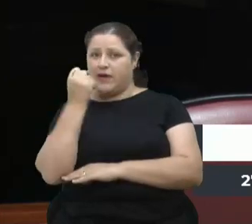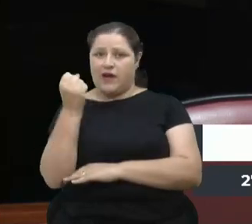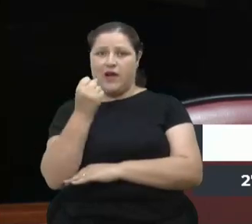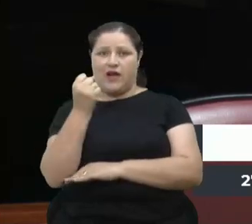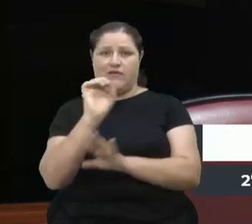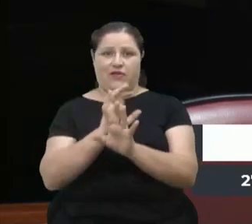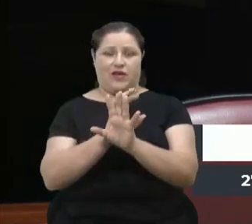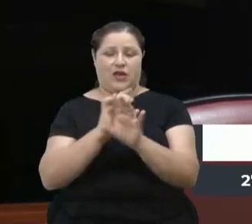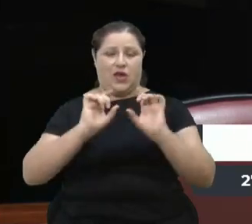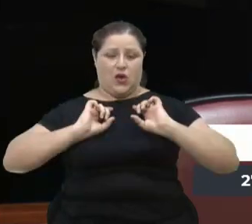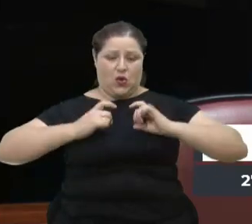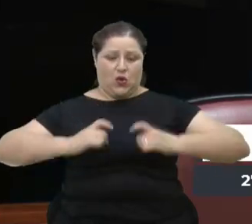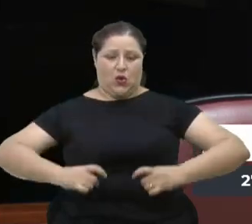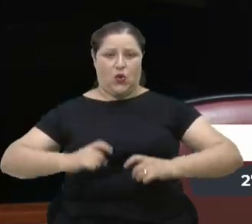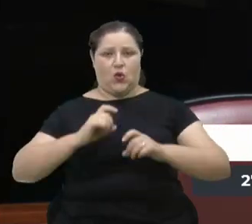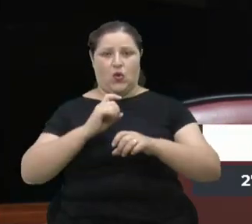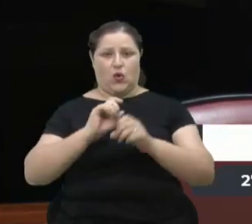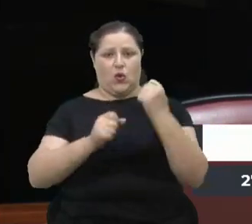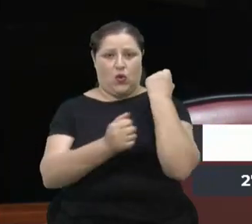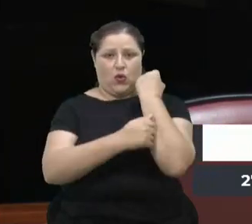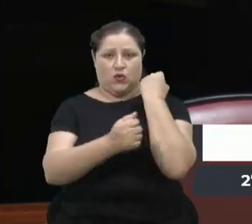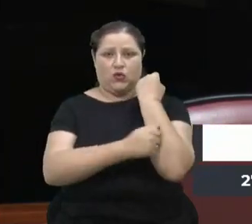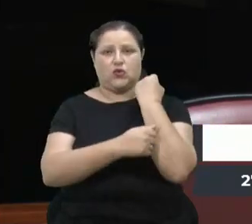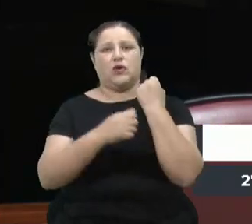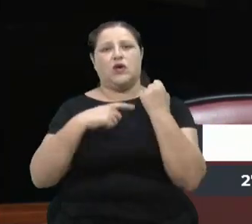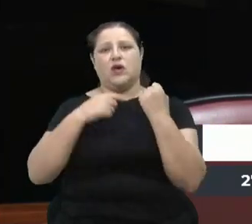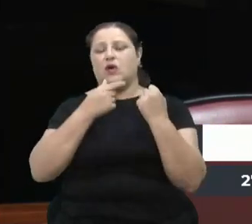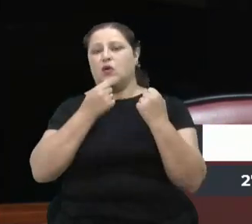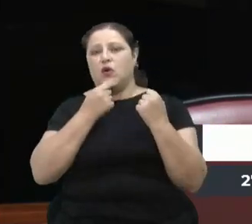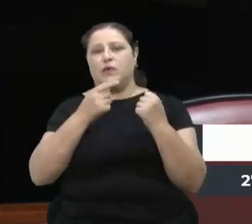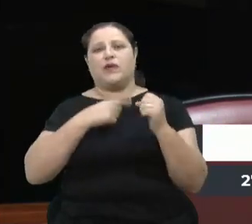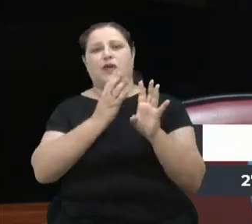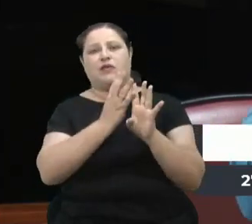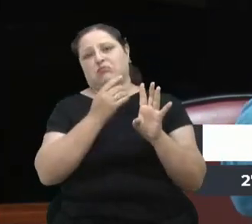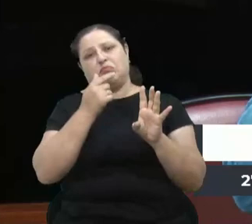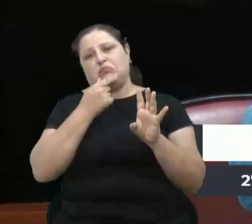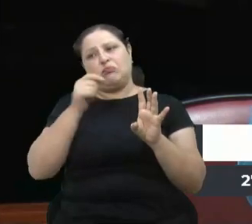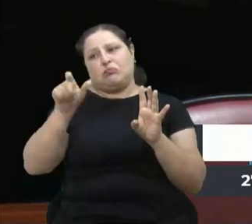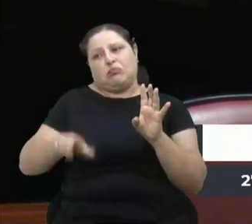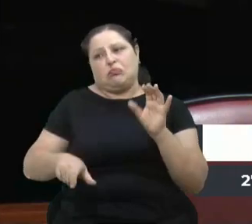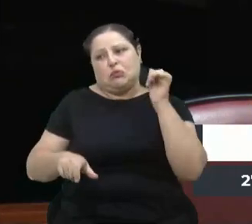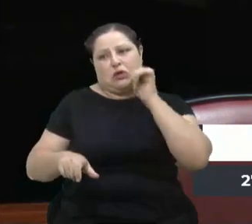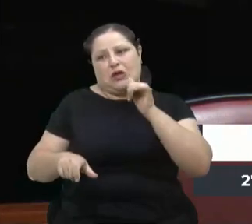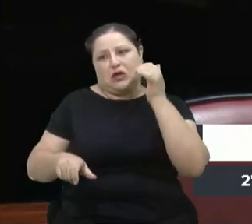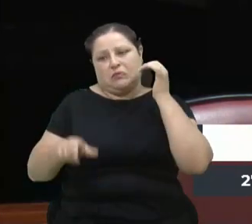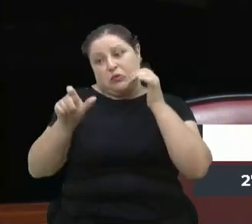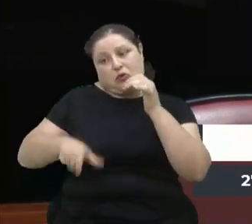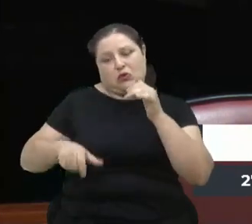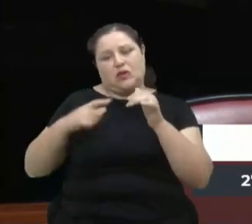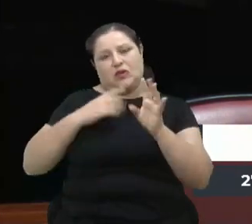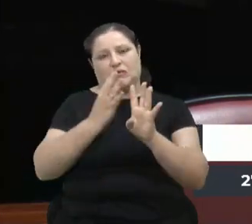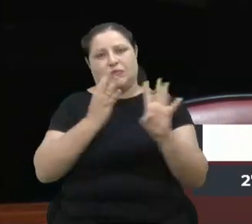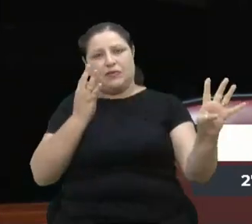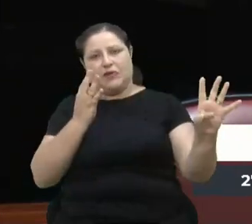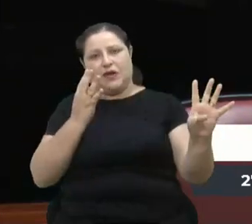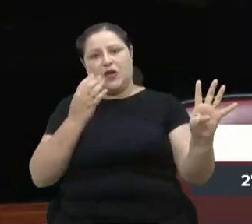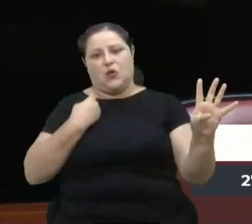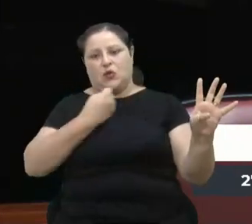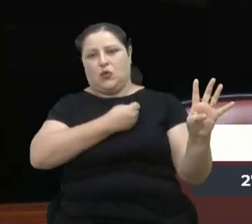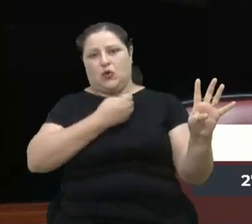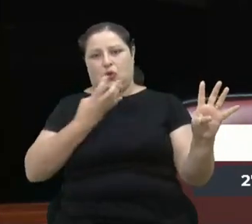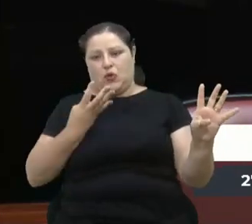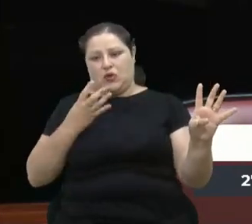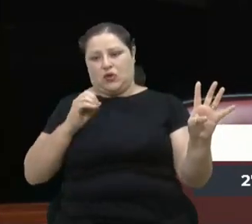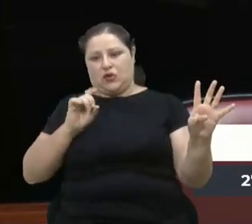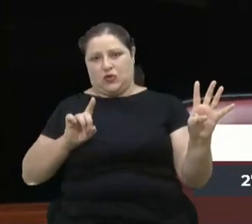está nessa fila de espera com 400 na frente. Eu tenho a minha assessora, que ela me autorizou